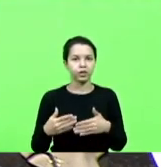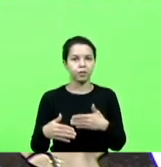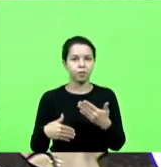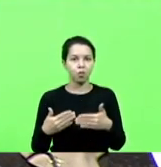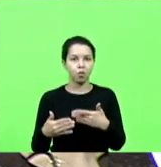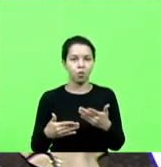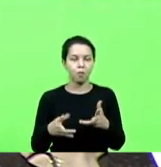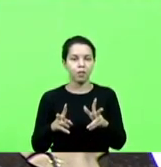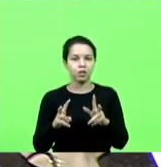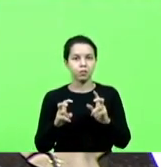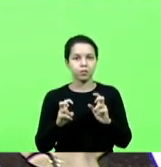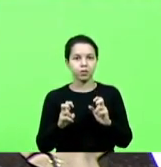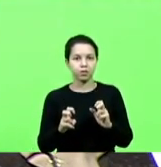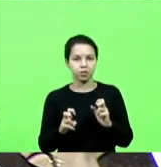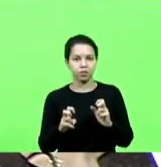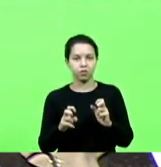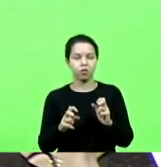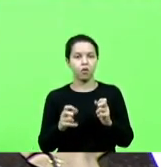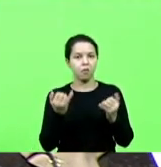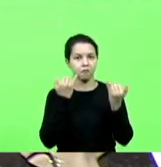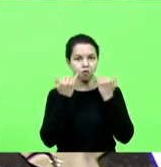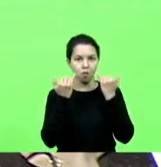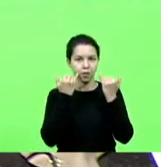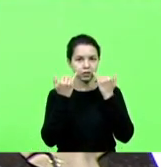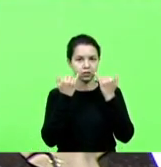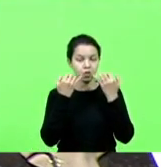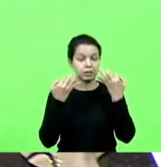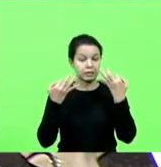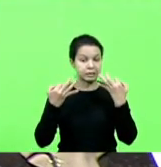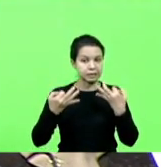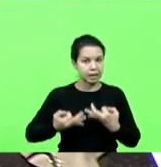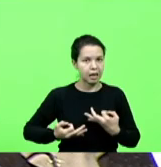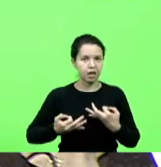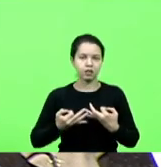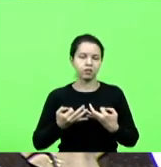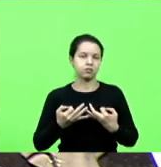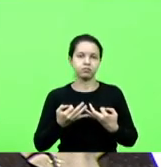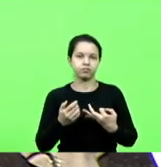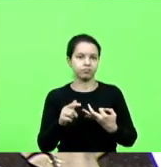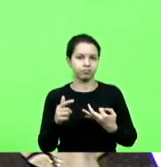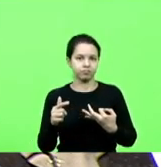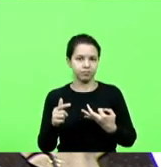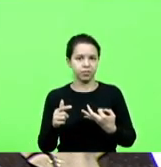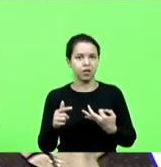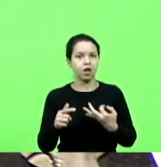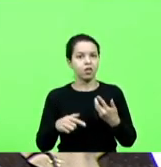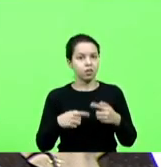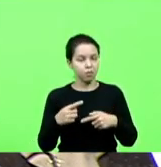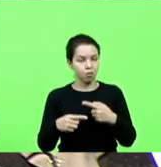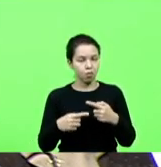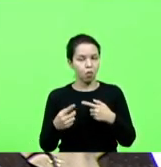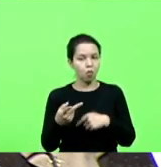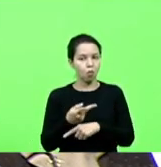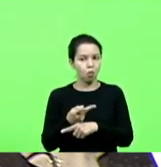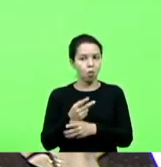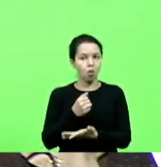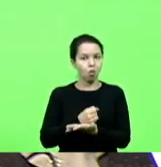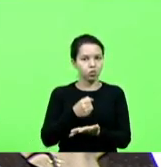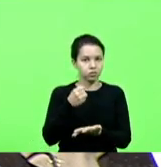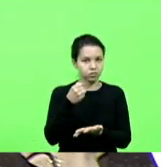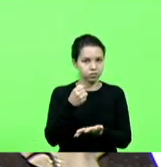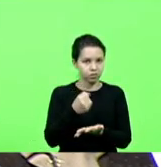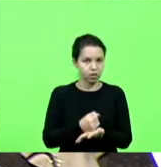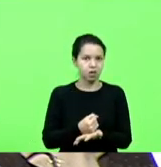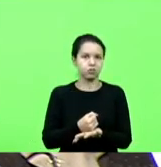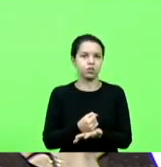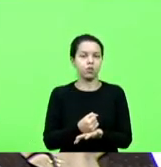que não nos passaram algumas informações corretas, nós fomos atrás do próprio contrato. e o próprio contrato